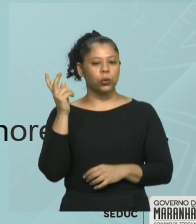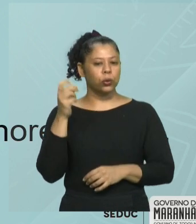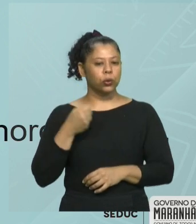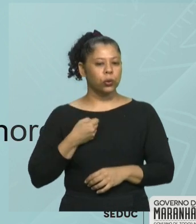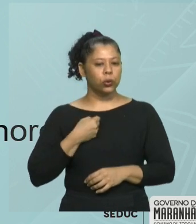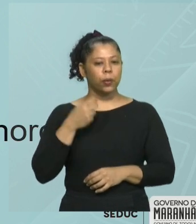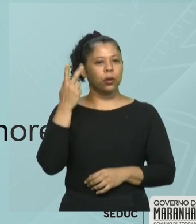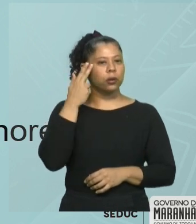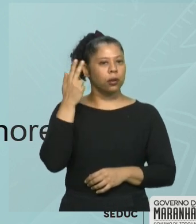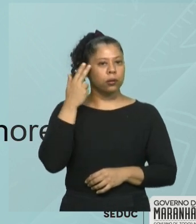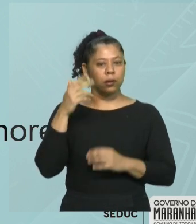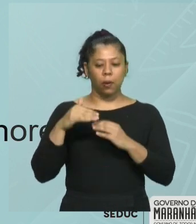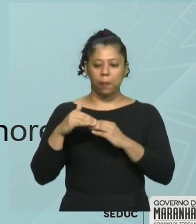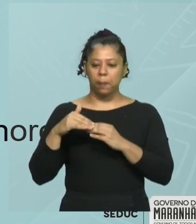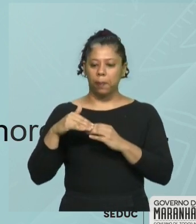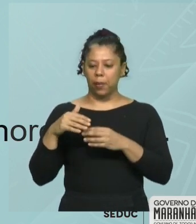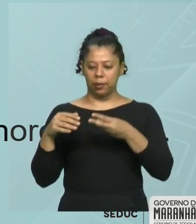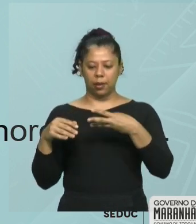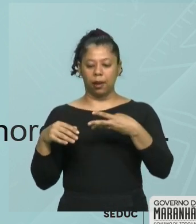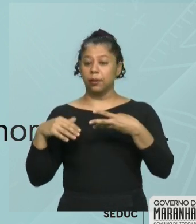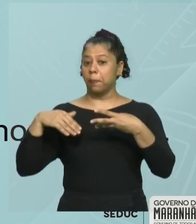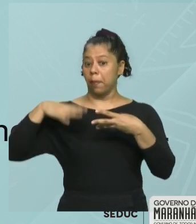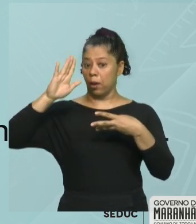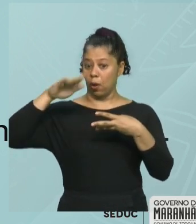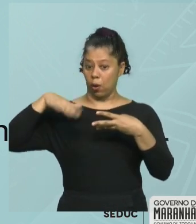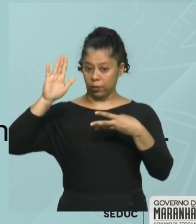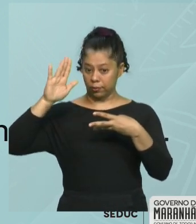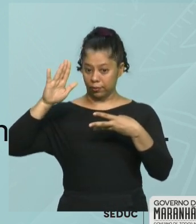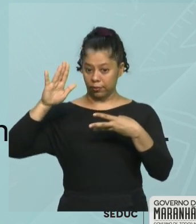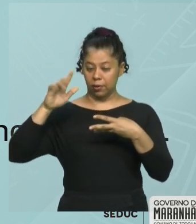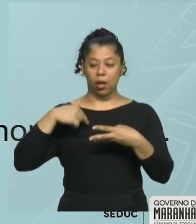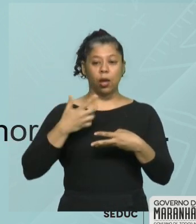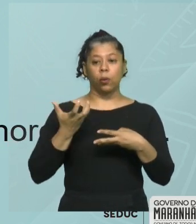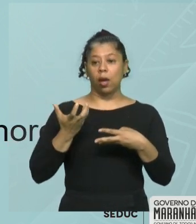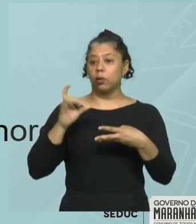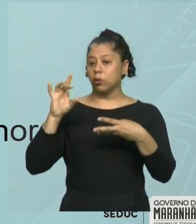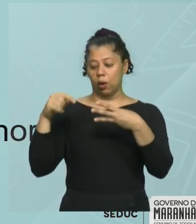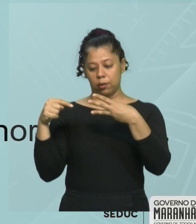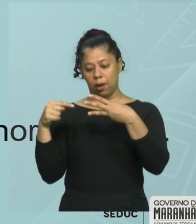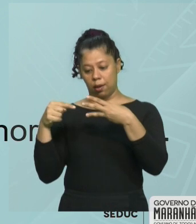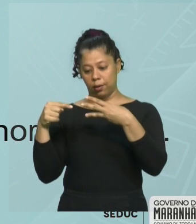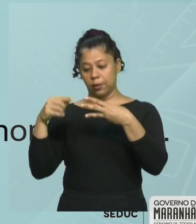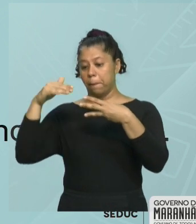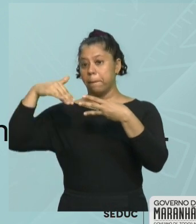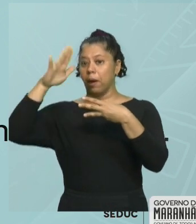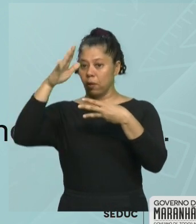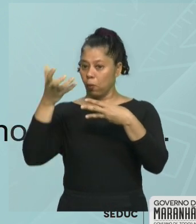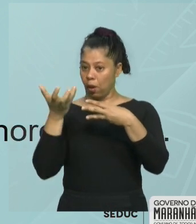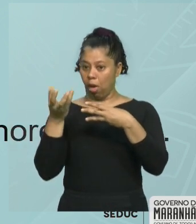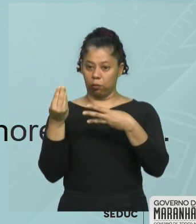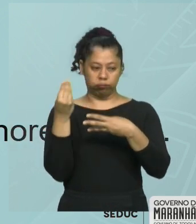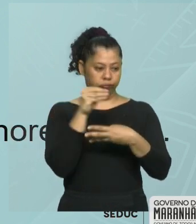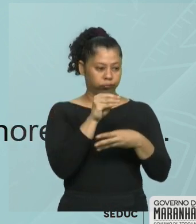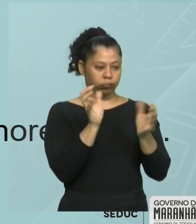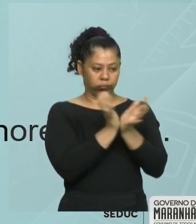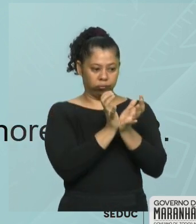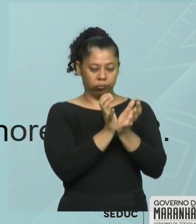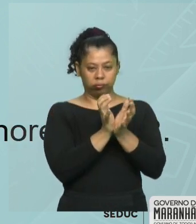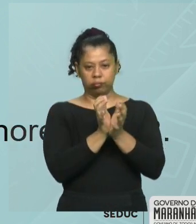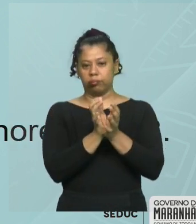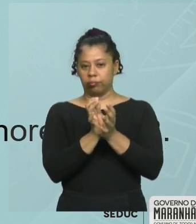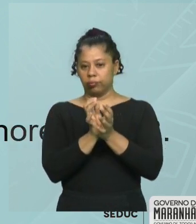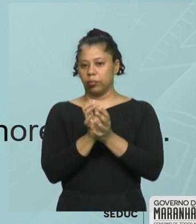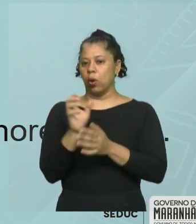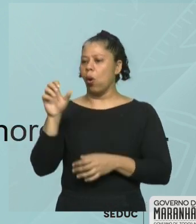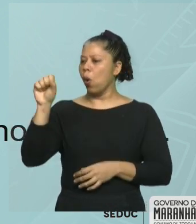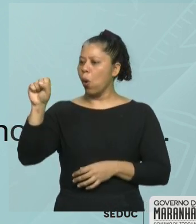Então, observa que eu não quero todos os naturais. Eu quero apenas aqueles que são maiores que 3 e menores que